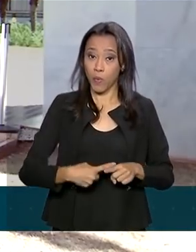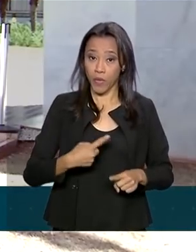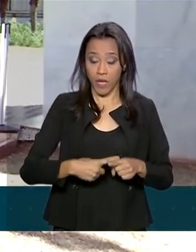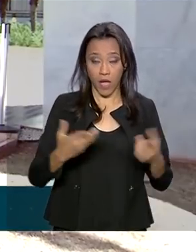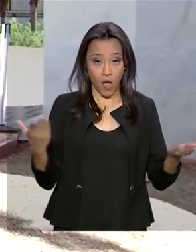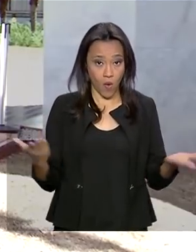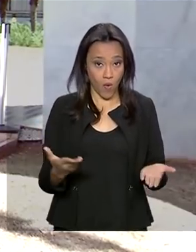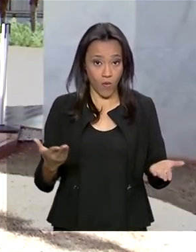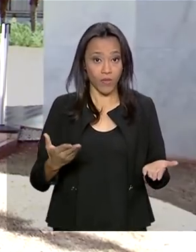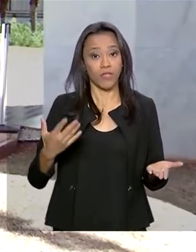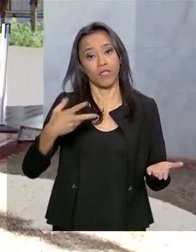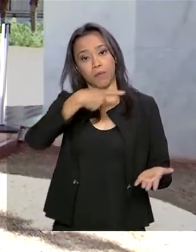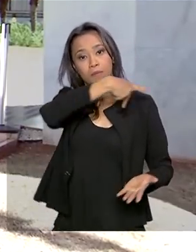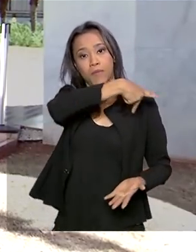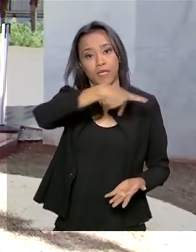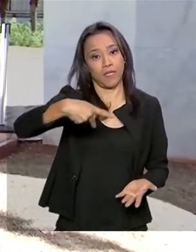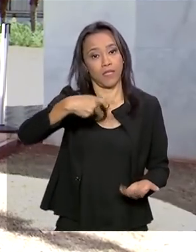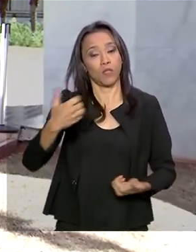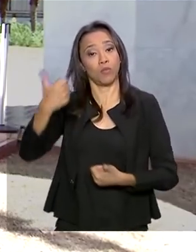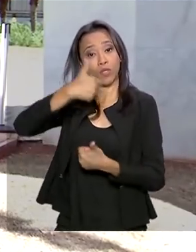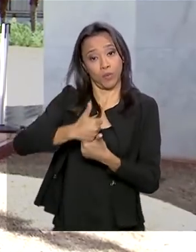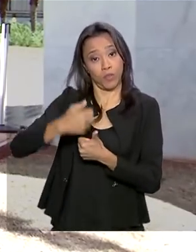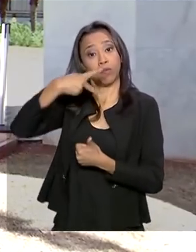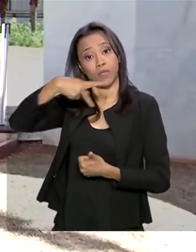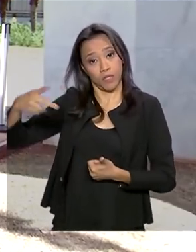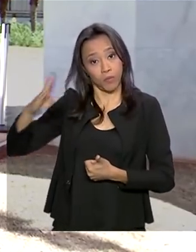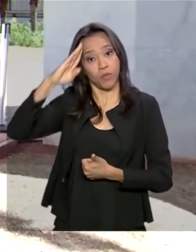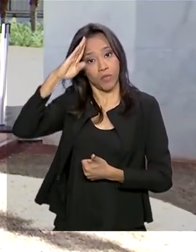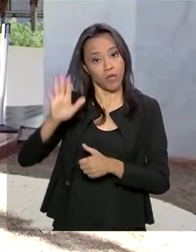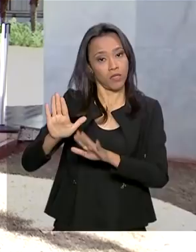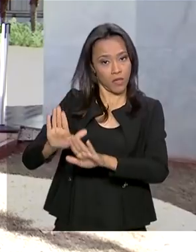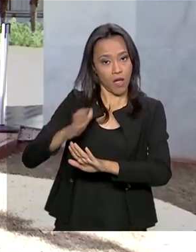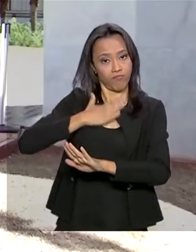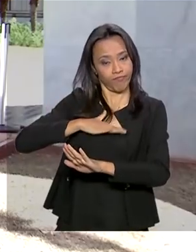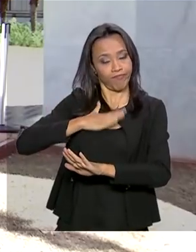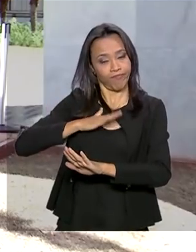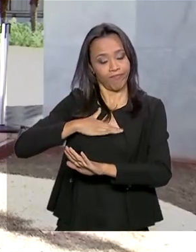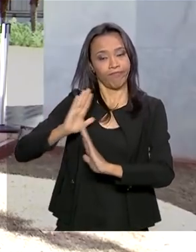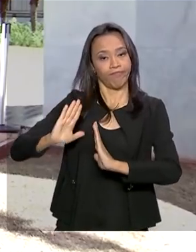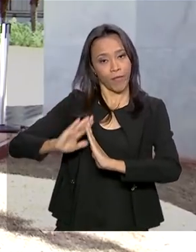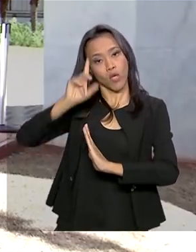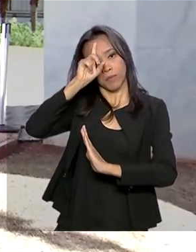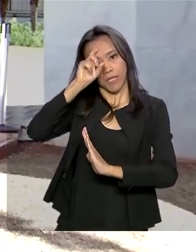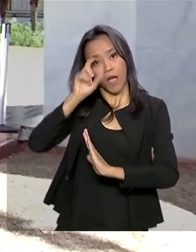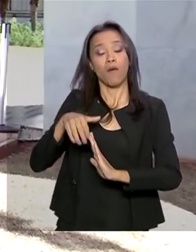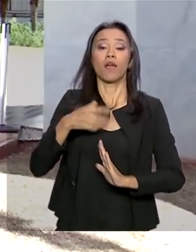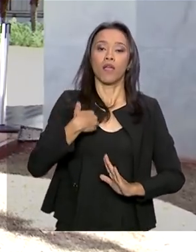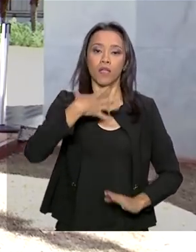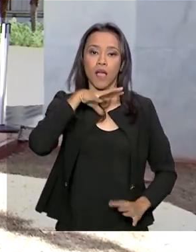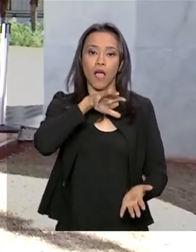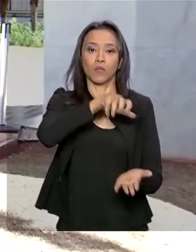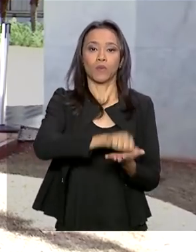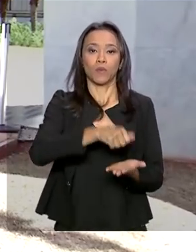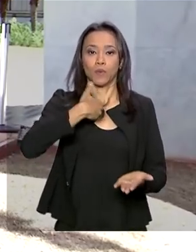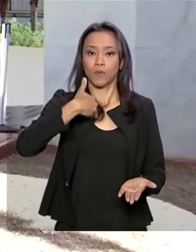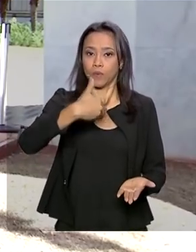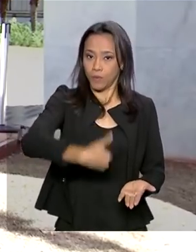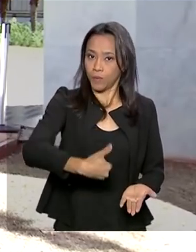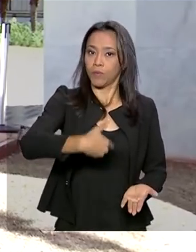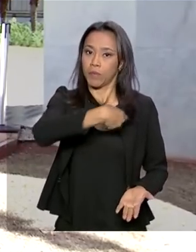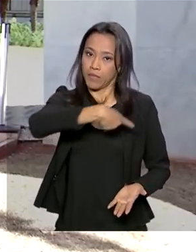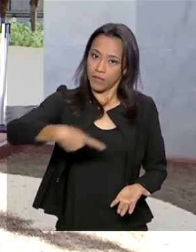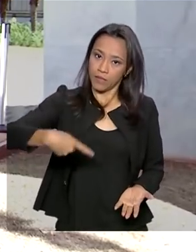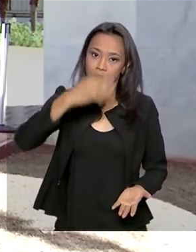exerce a presidência no lugar de Jair Bolsonaro enquanto se recupera da cirurgia. Bom, e a agenda oficial de Hamilton